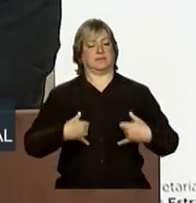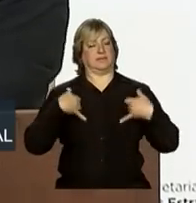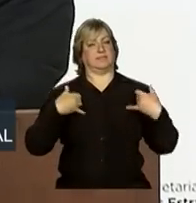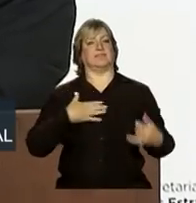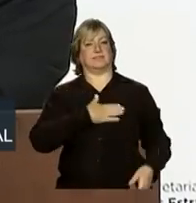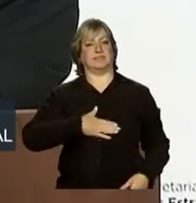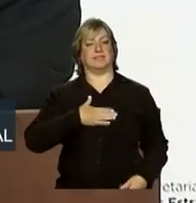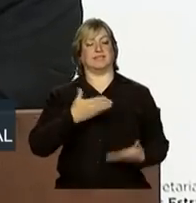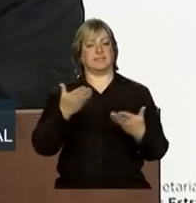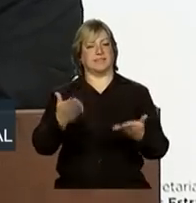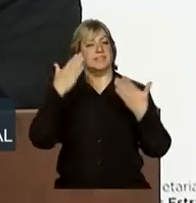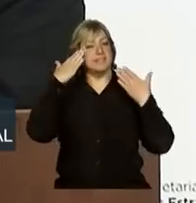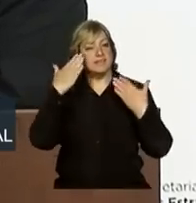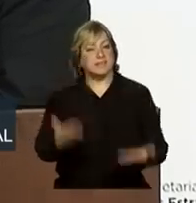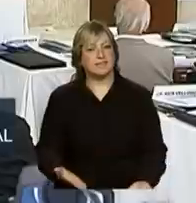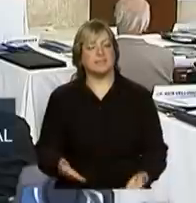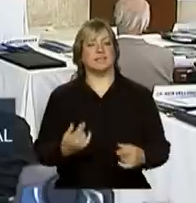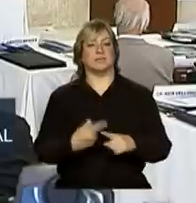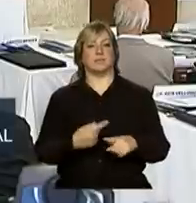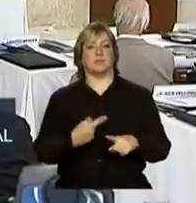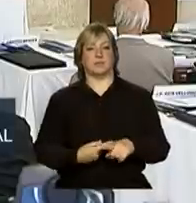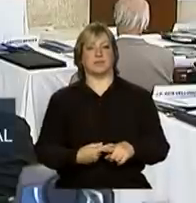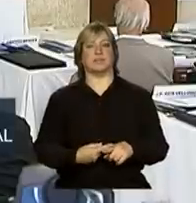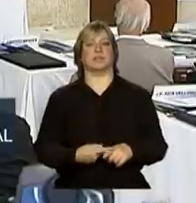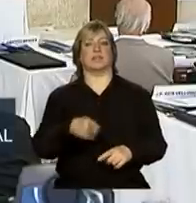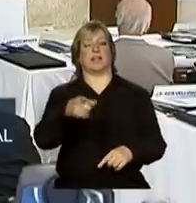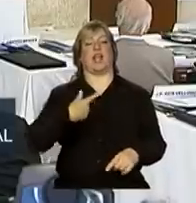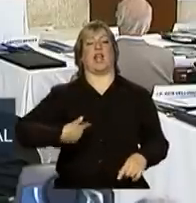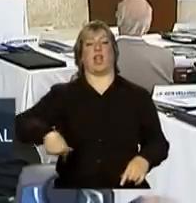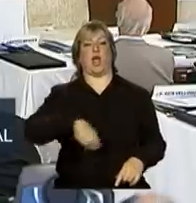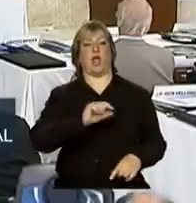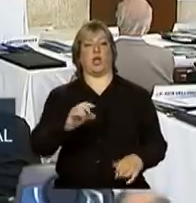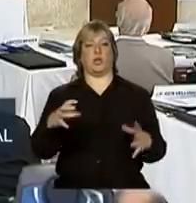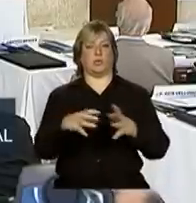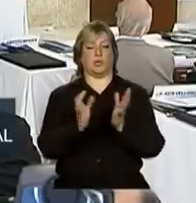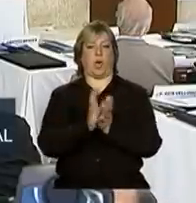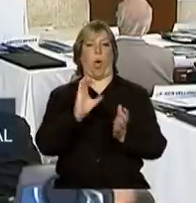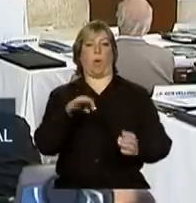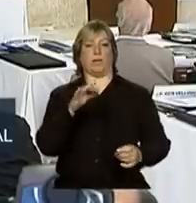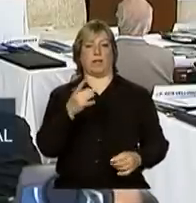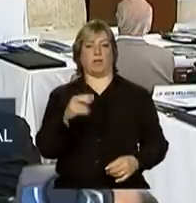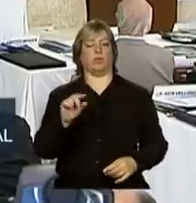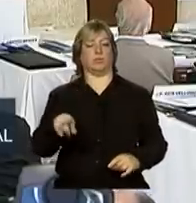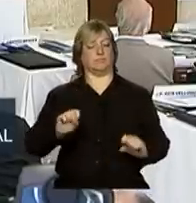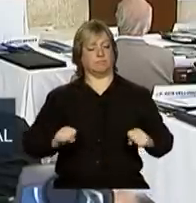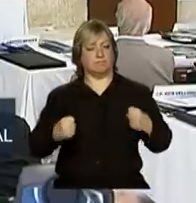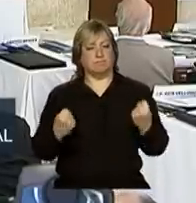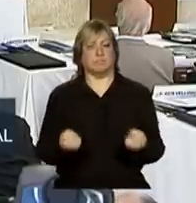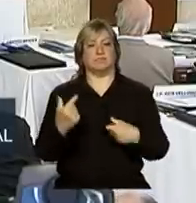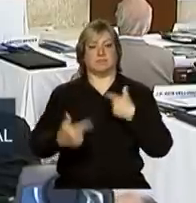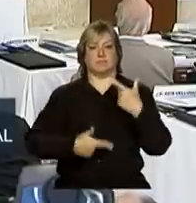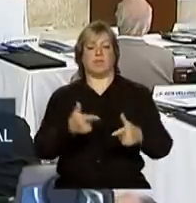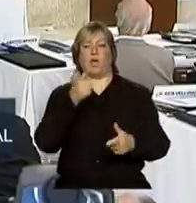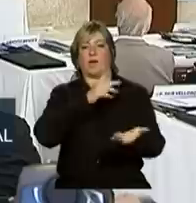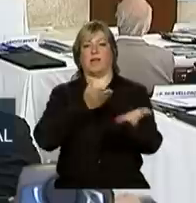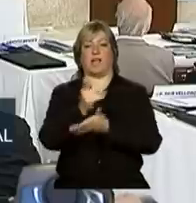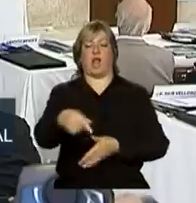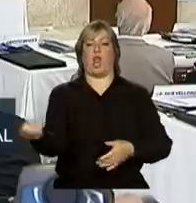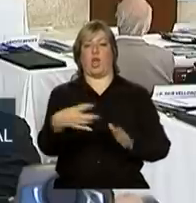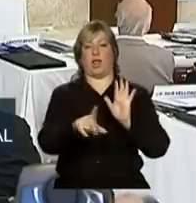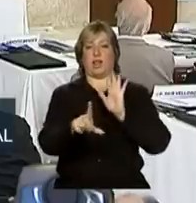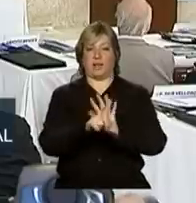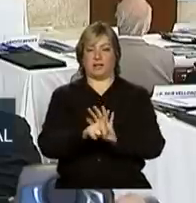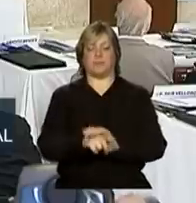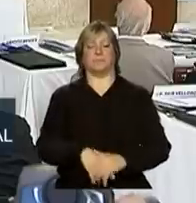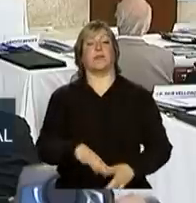e a senhora, quero aqui agradecer, por ter sido a nossa, dos contadores, aquela que se empenhou em fazer aprovar essa nova lei.